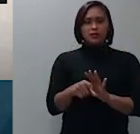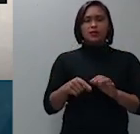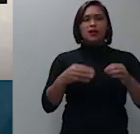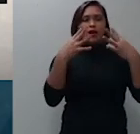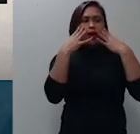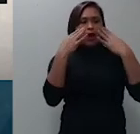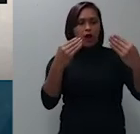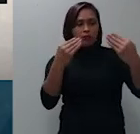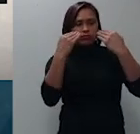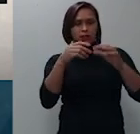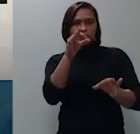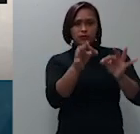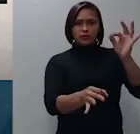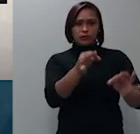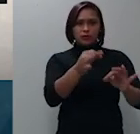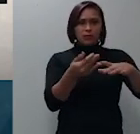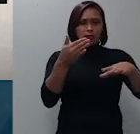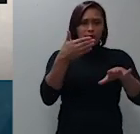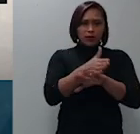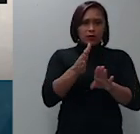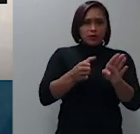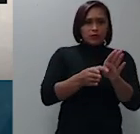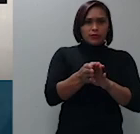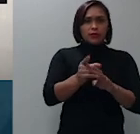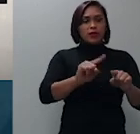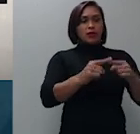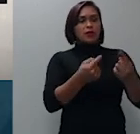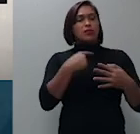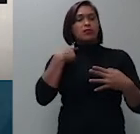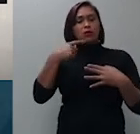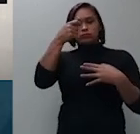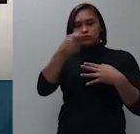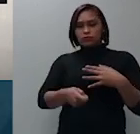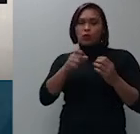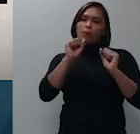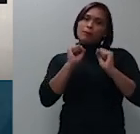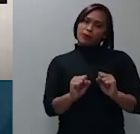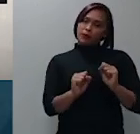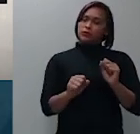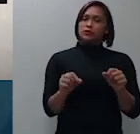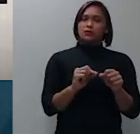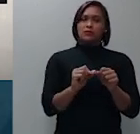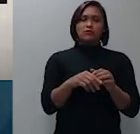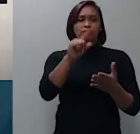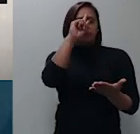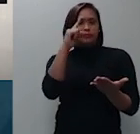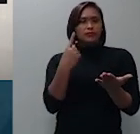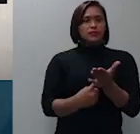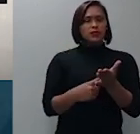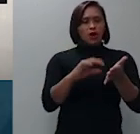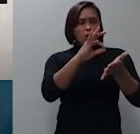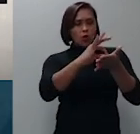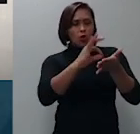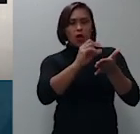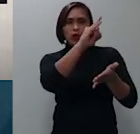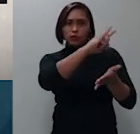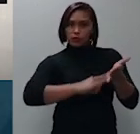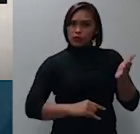tal atribuição do juiz poderá ser desempenhada mediante decisão feita por escrito saneamento